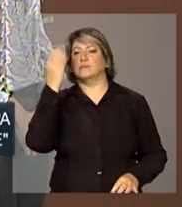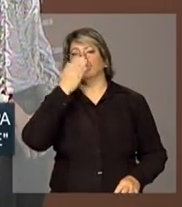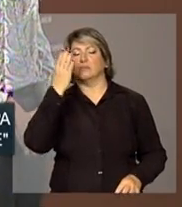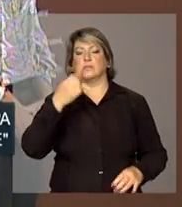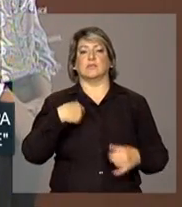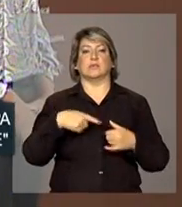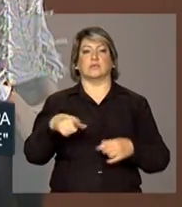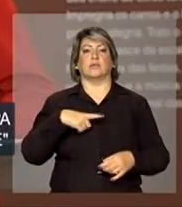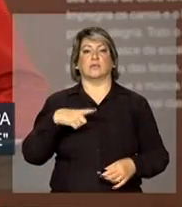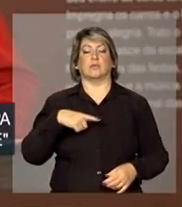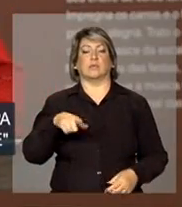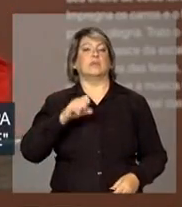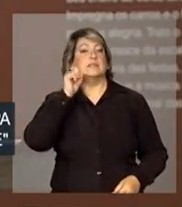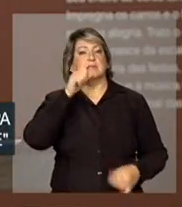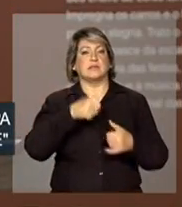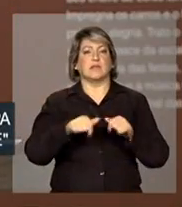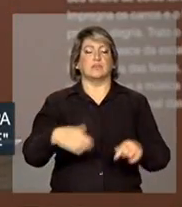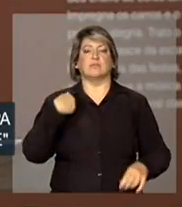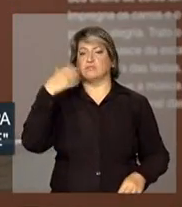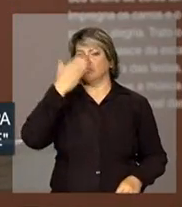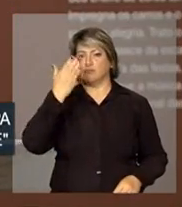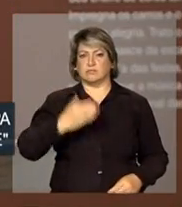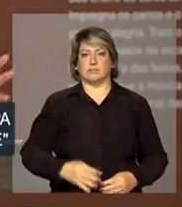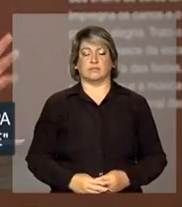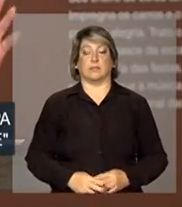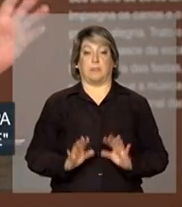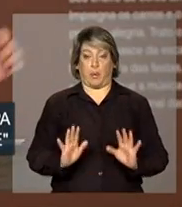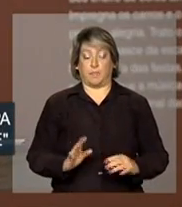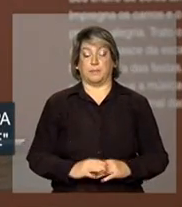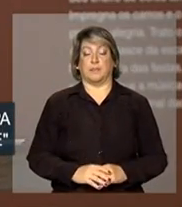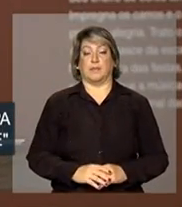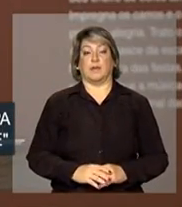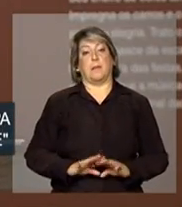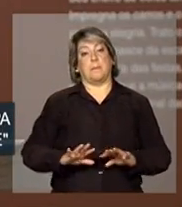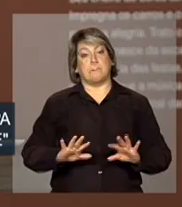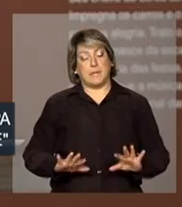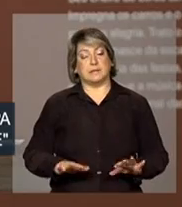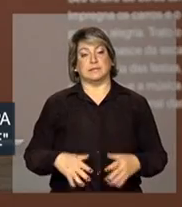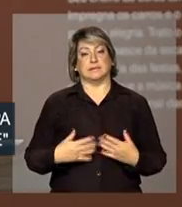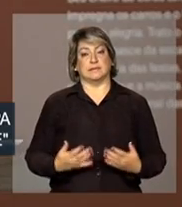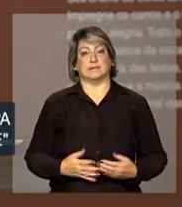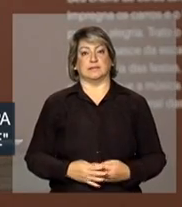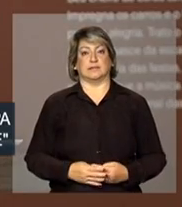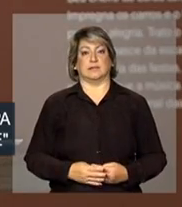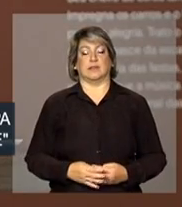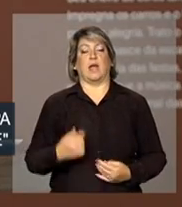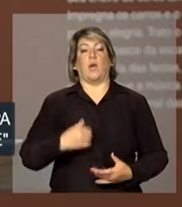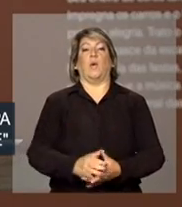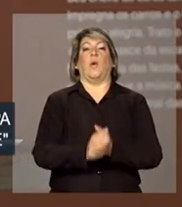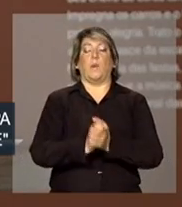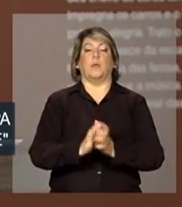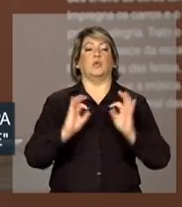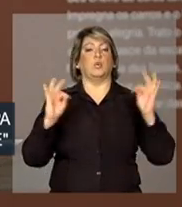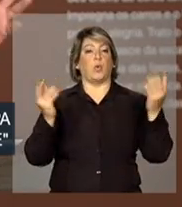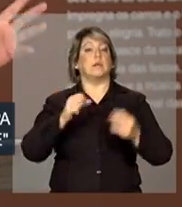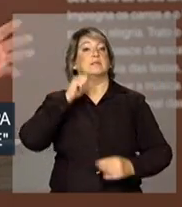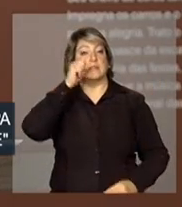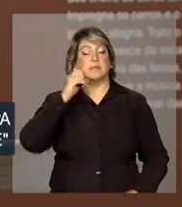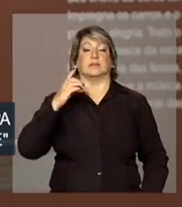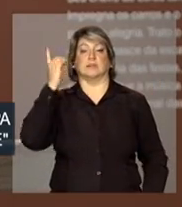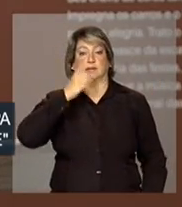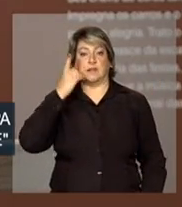o governador, o senador. Bom, mas em todo caso, eu cumprimento todos os senadores,